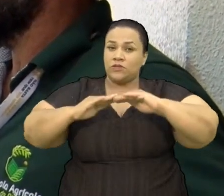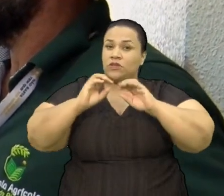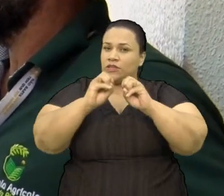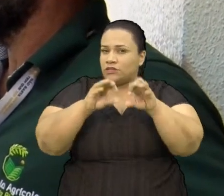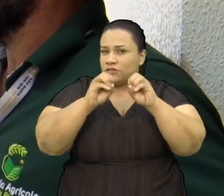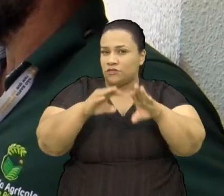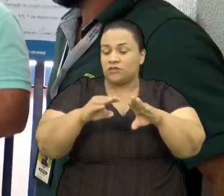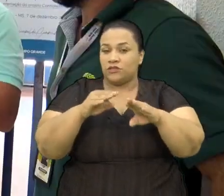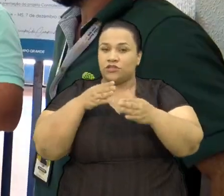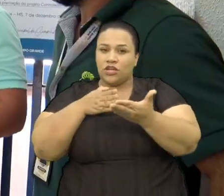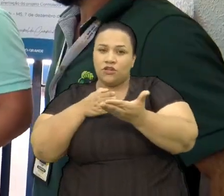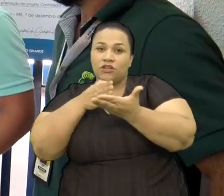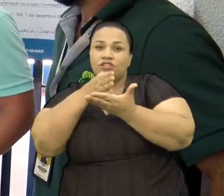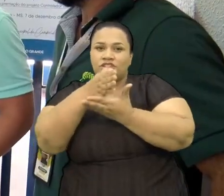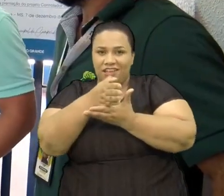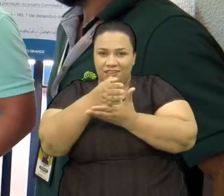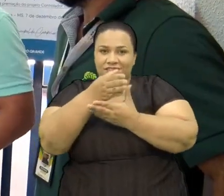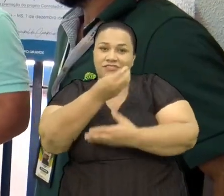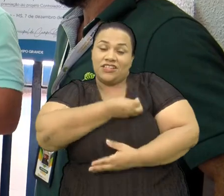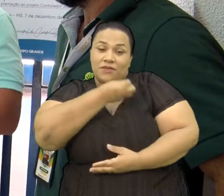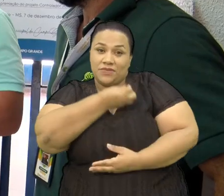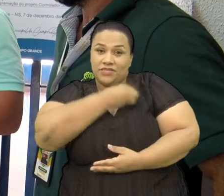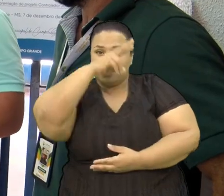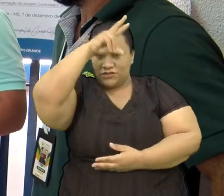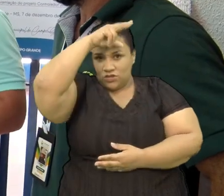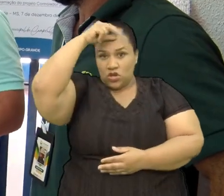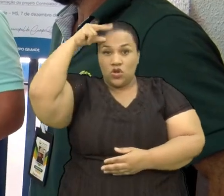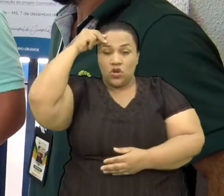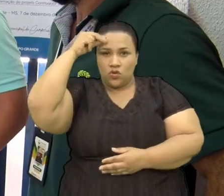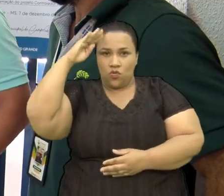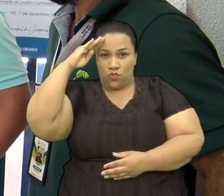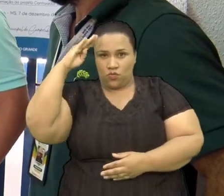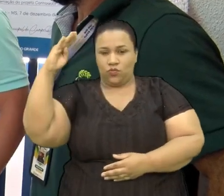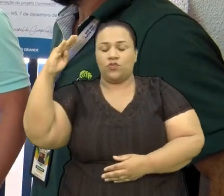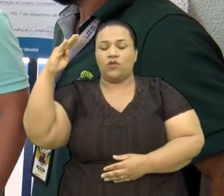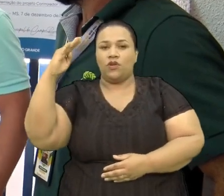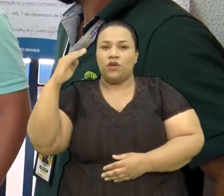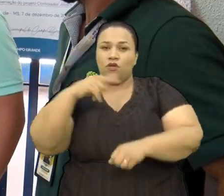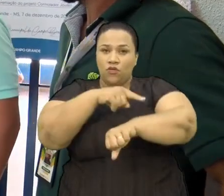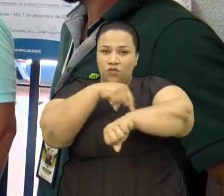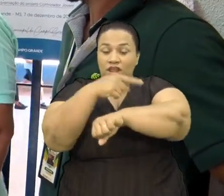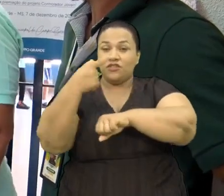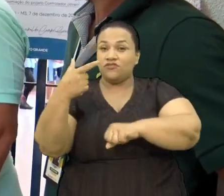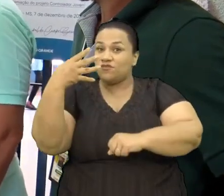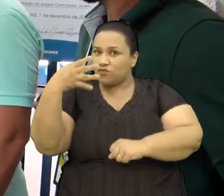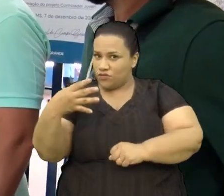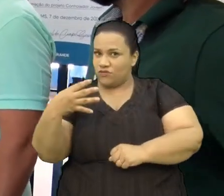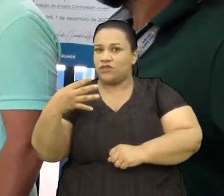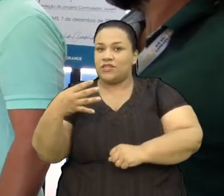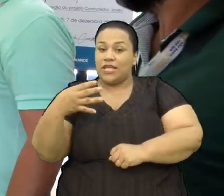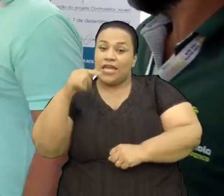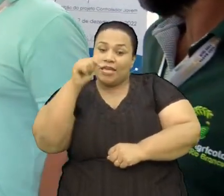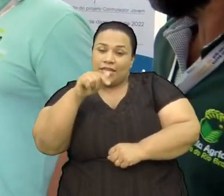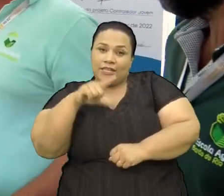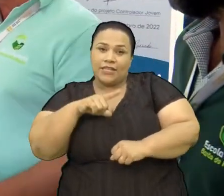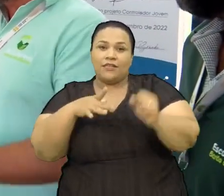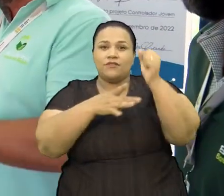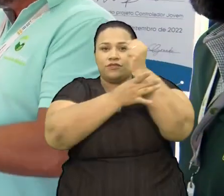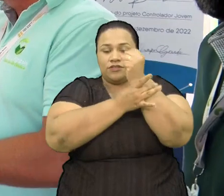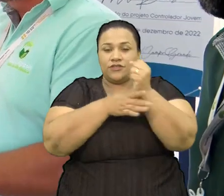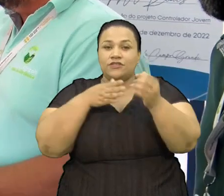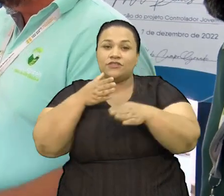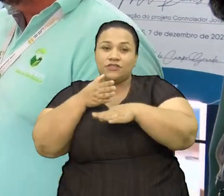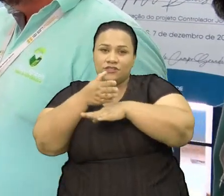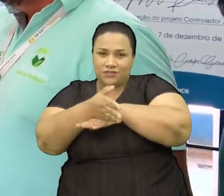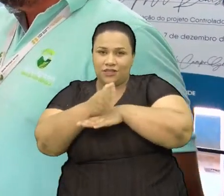aí desde a entrada, com a presença da guarda municipal Que está 24 horas na escola A gente também tem um sistema de segurança, de acesso